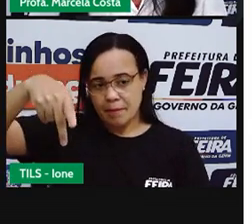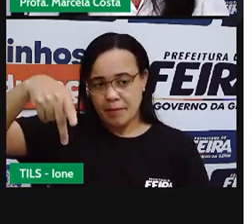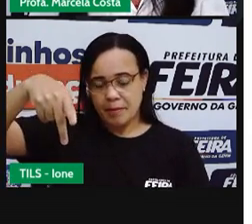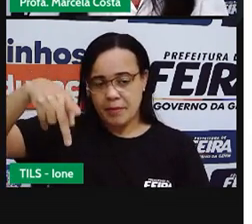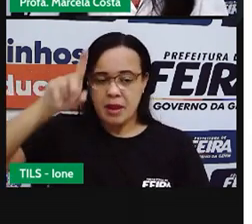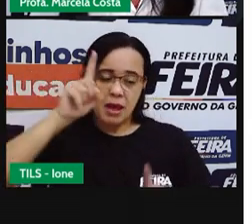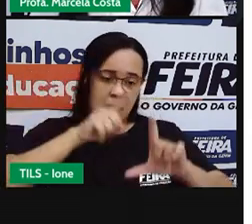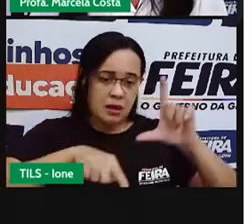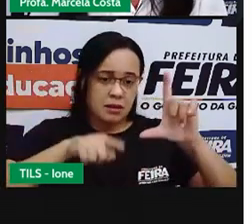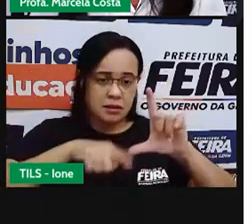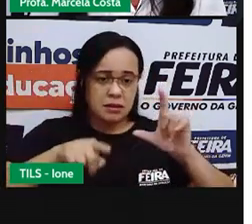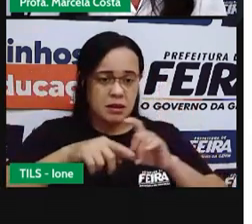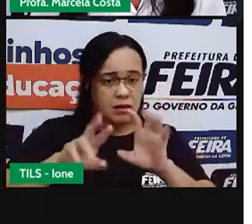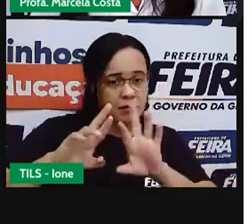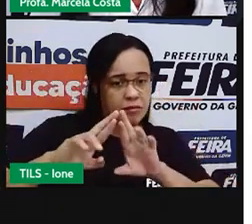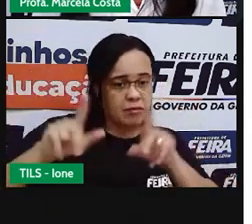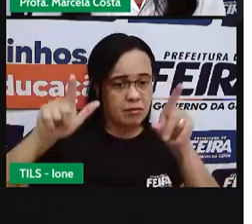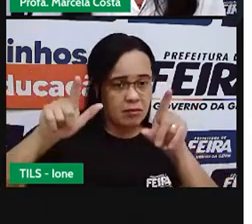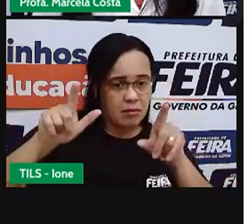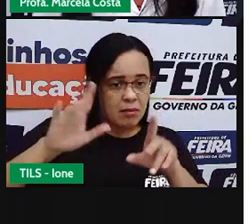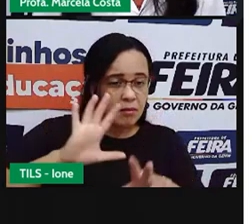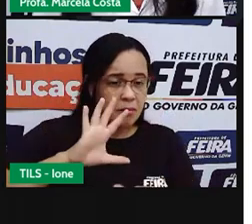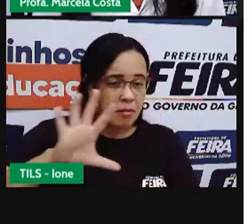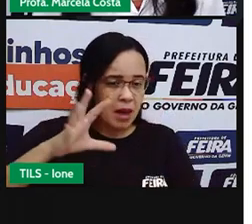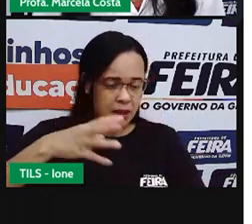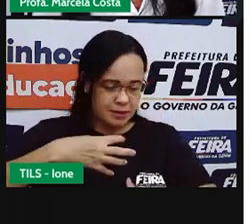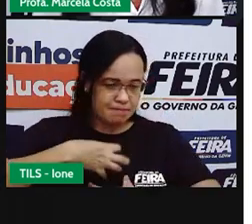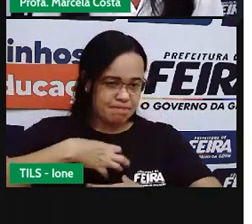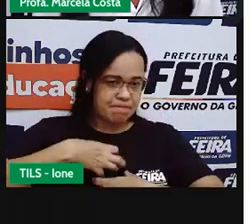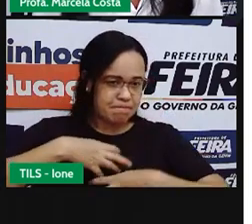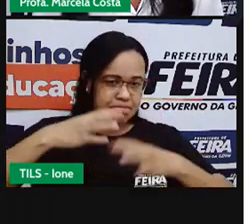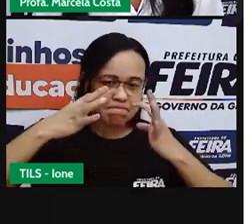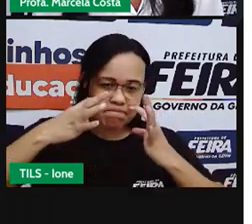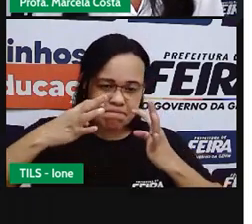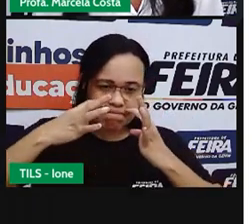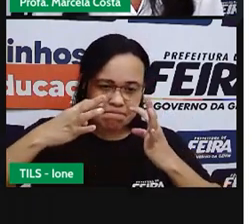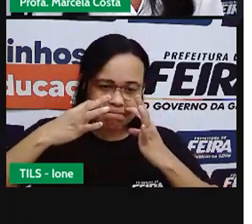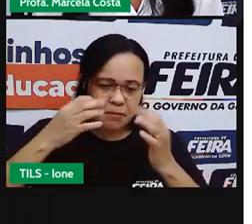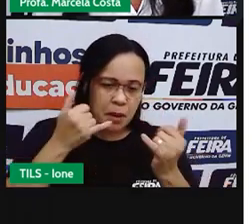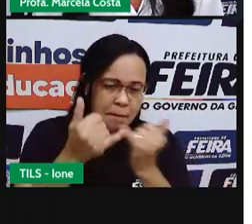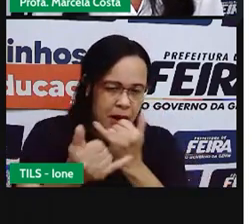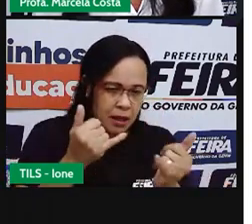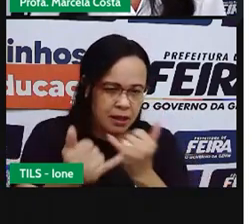São Letras Diferentes Mas No som É muito Semelhante